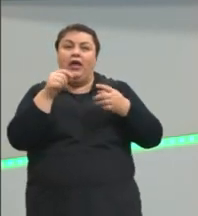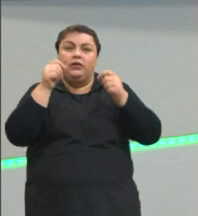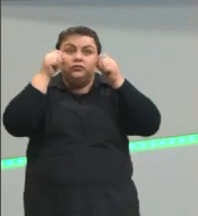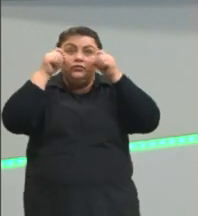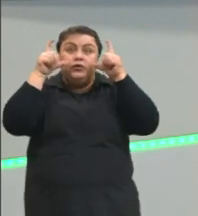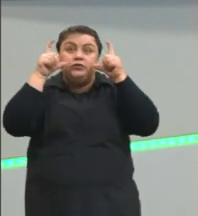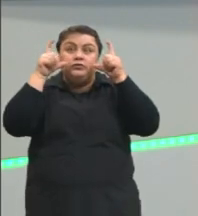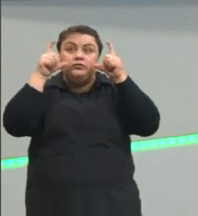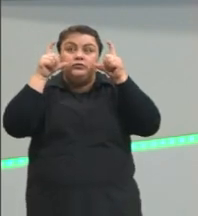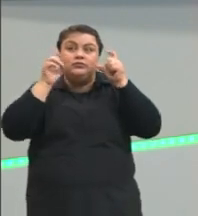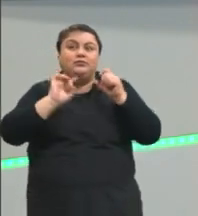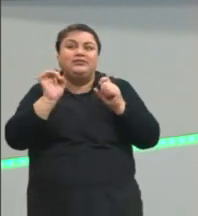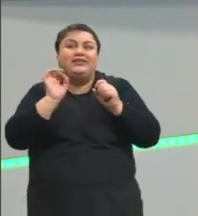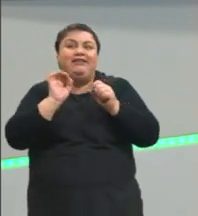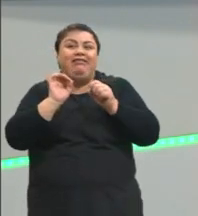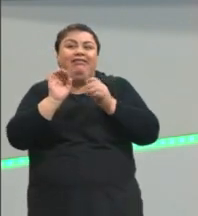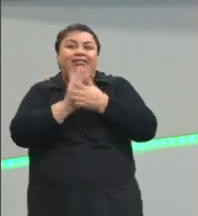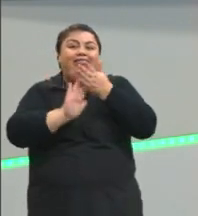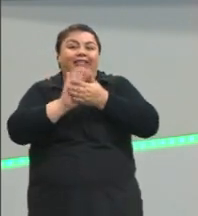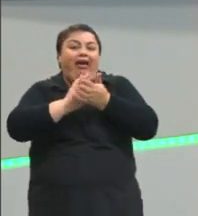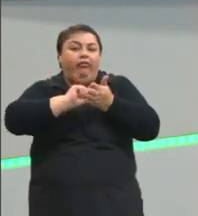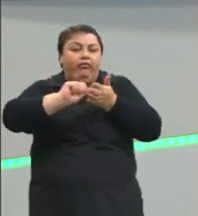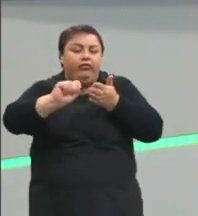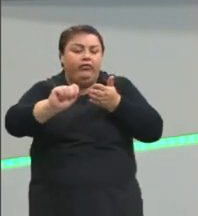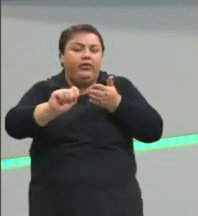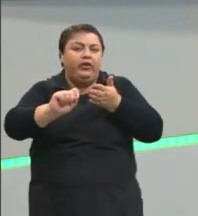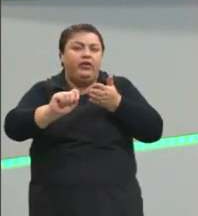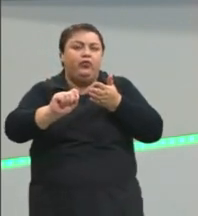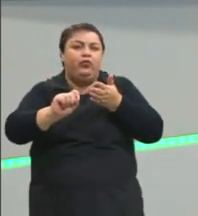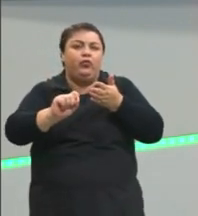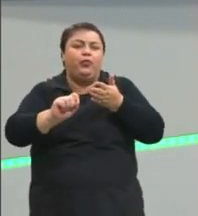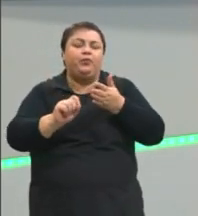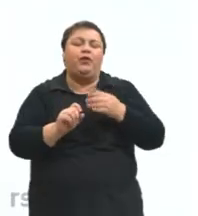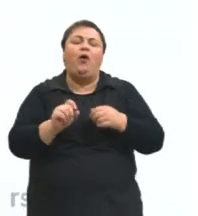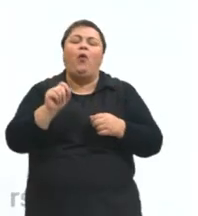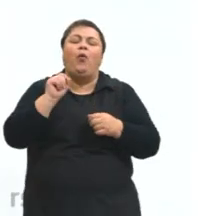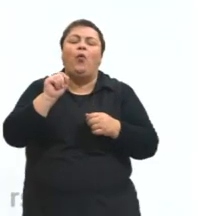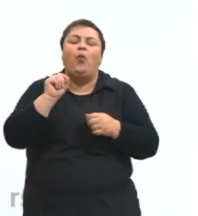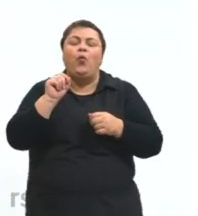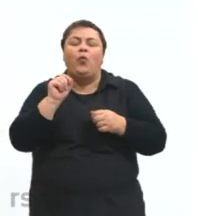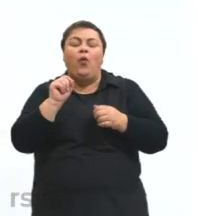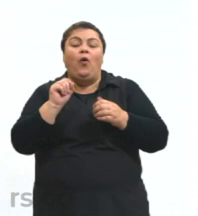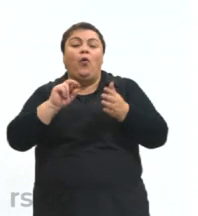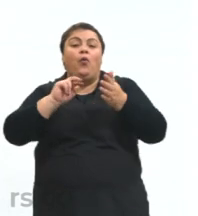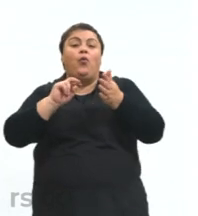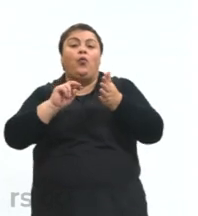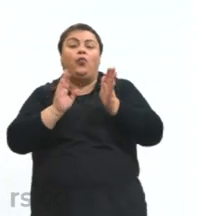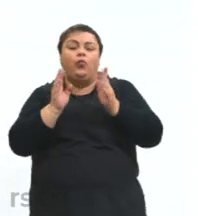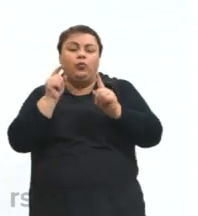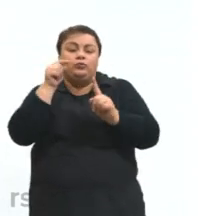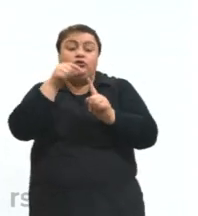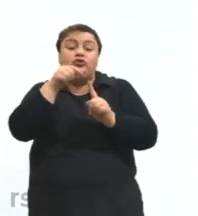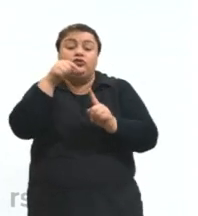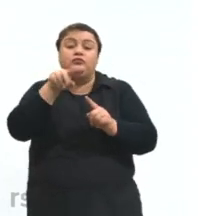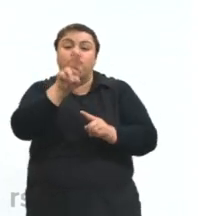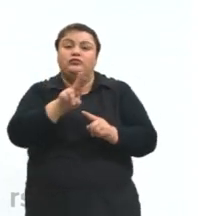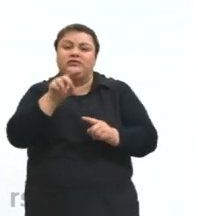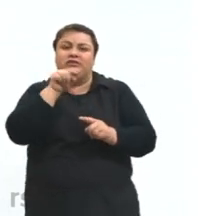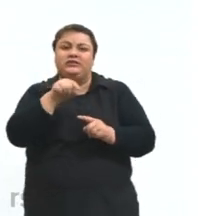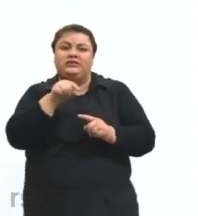ter nada escrito então quais são a finalidade desses recursos